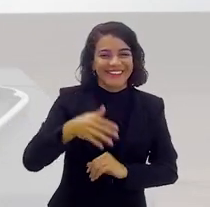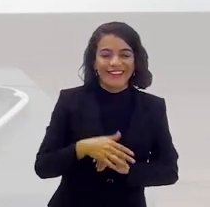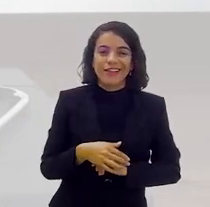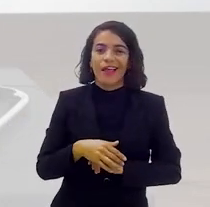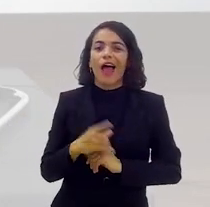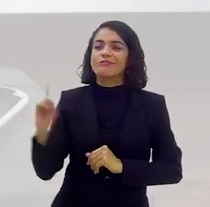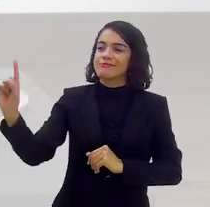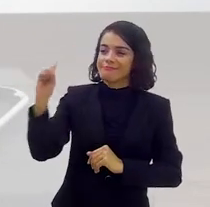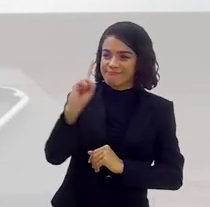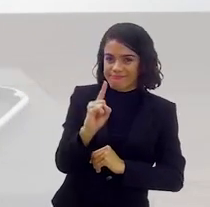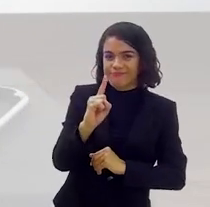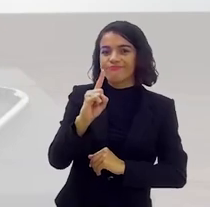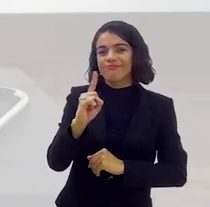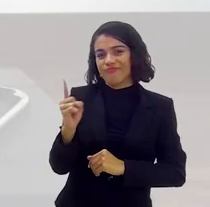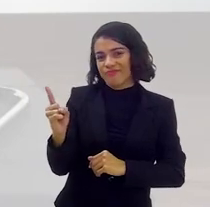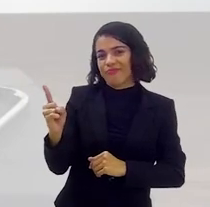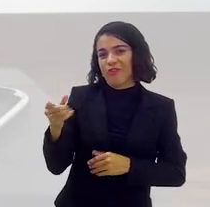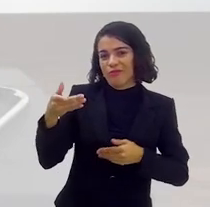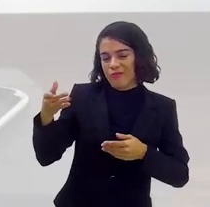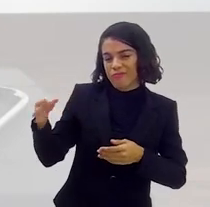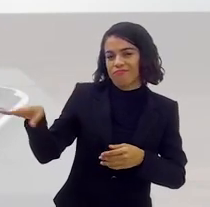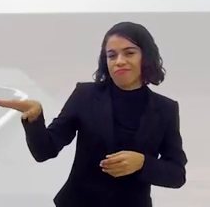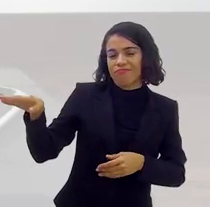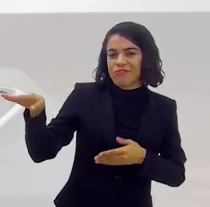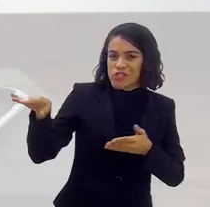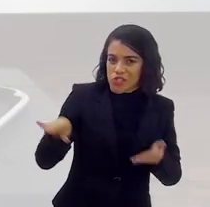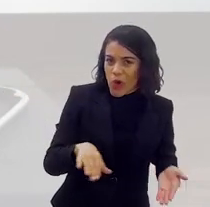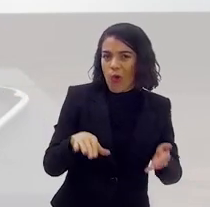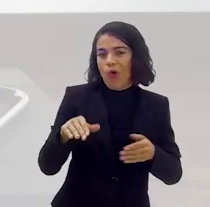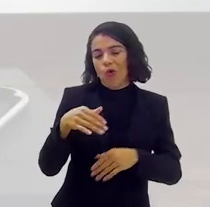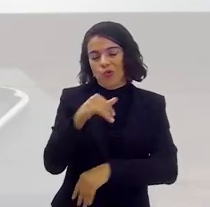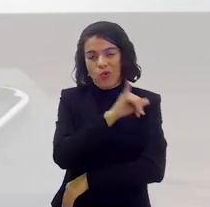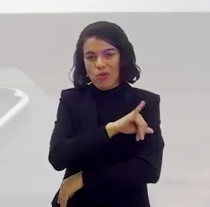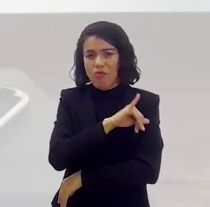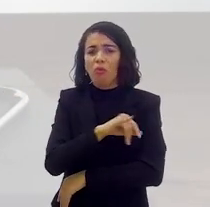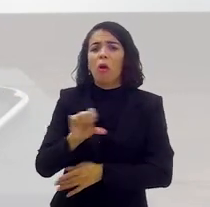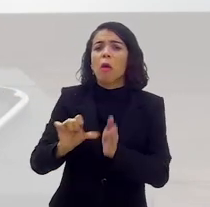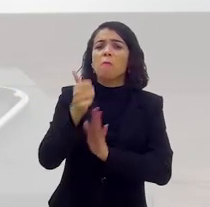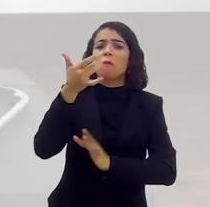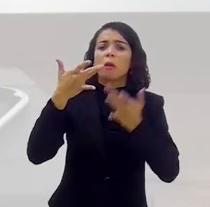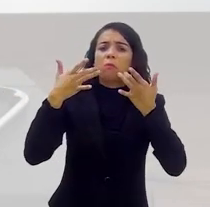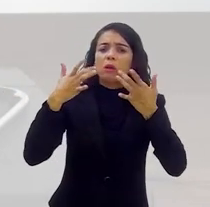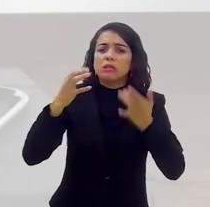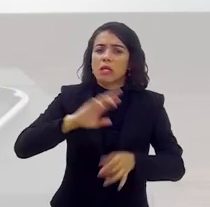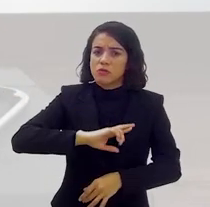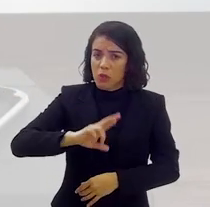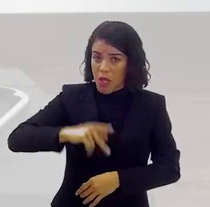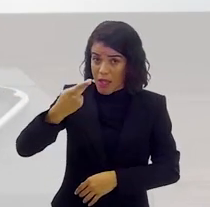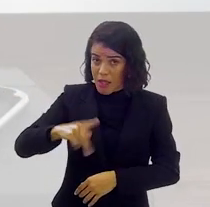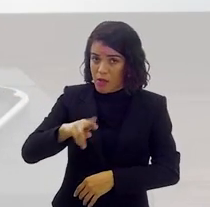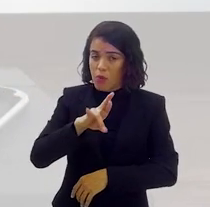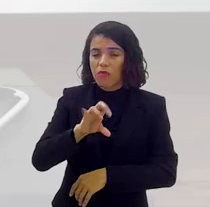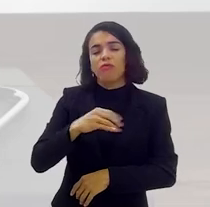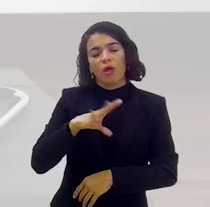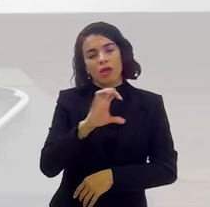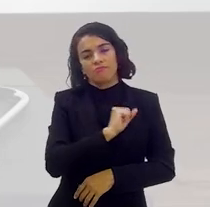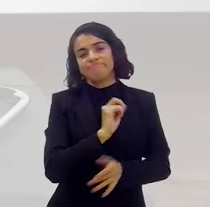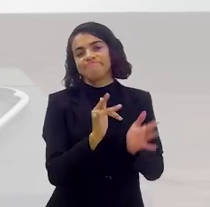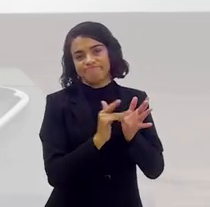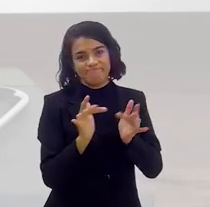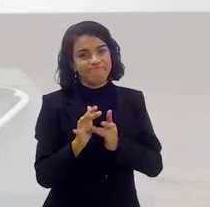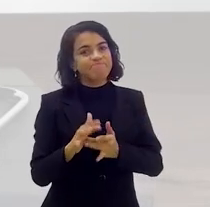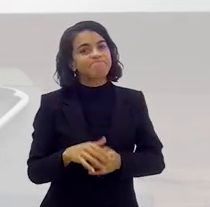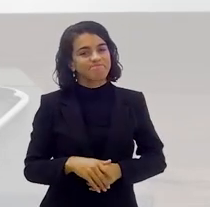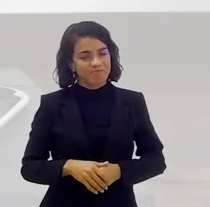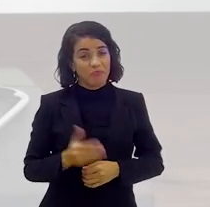Tá, aí você veio para o Rio. É, aí fiz lá, depois... Qual foi a tua primeira peça aqui no Rio religiosa? A minha religiosa foi a Paixão de